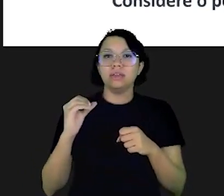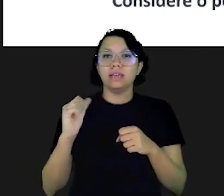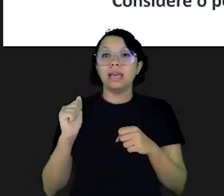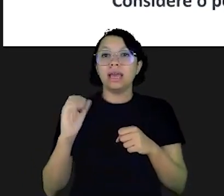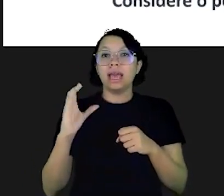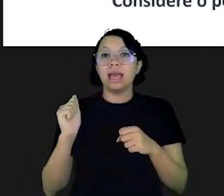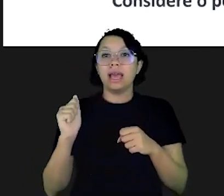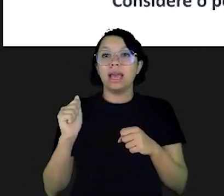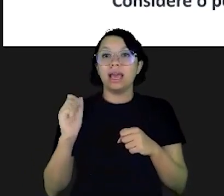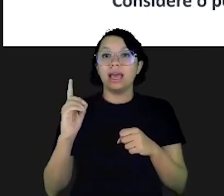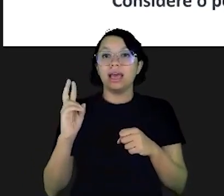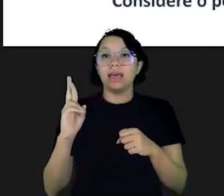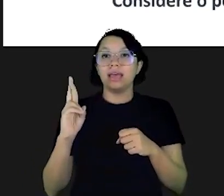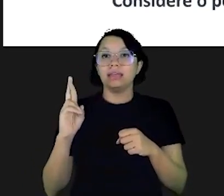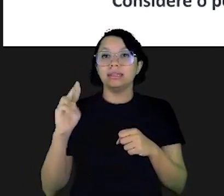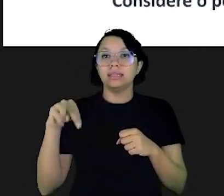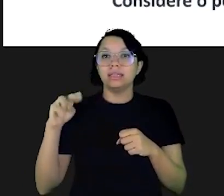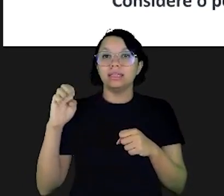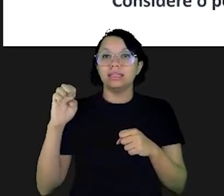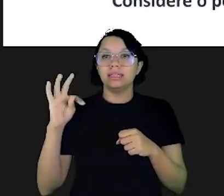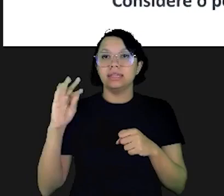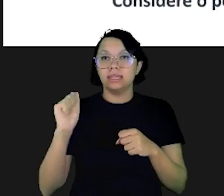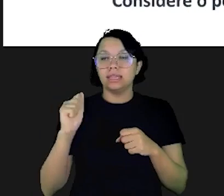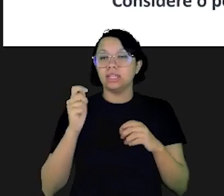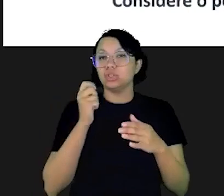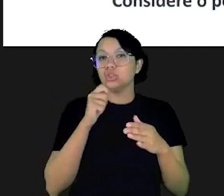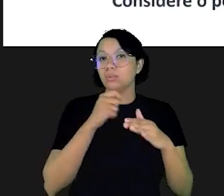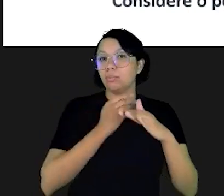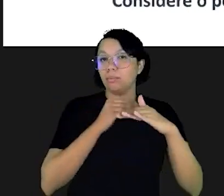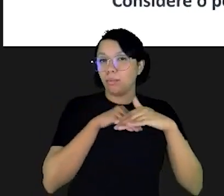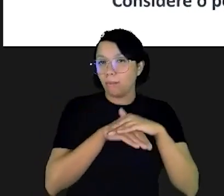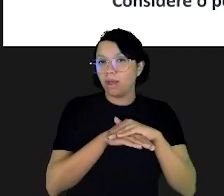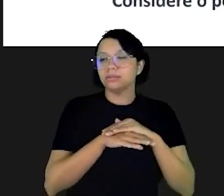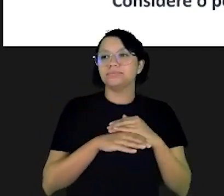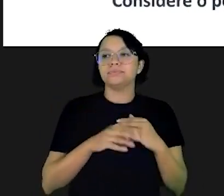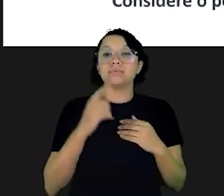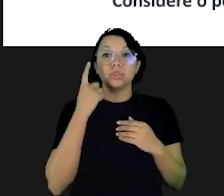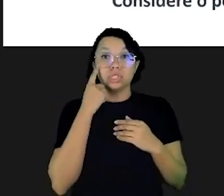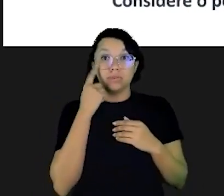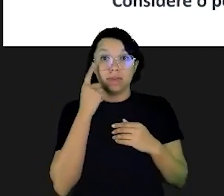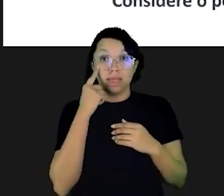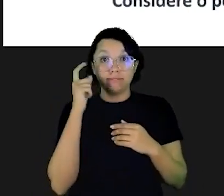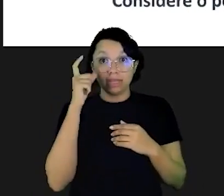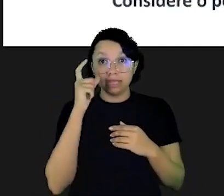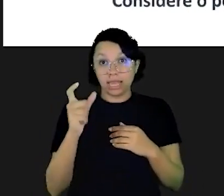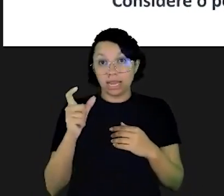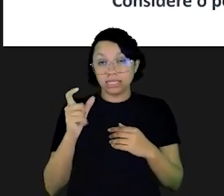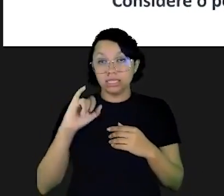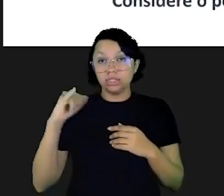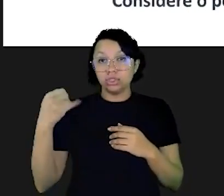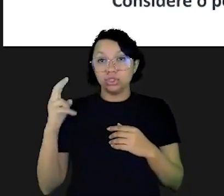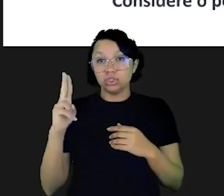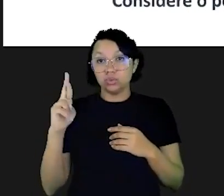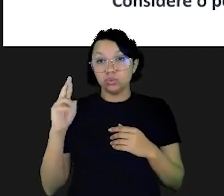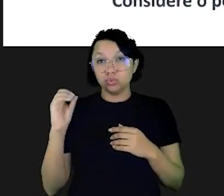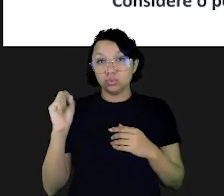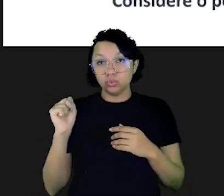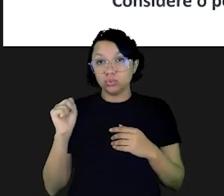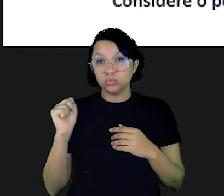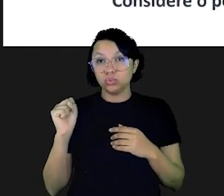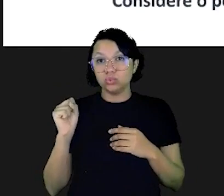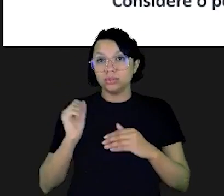caderneta de poupança você vai lá entra na calculadora do cidadão coloca ali e você vai ver algo muito interessante